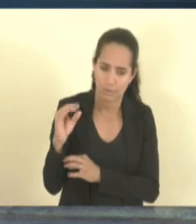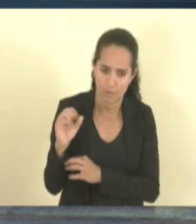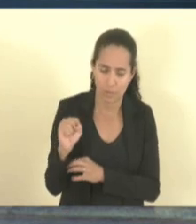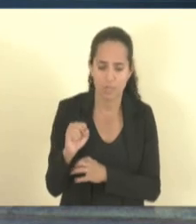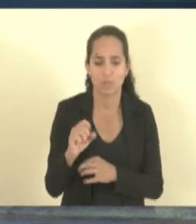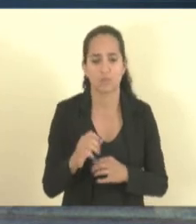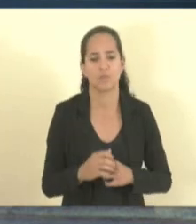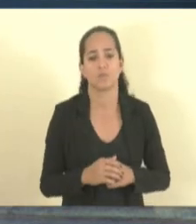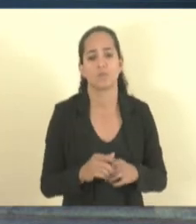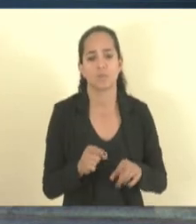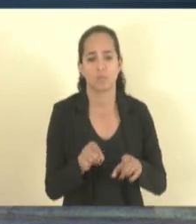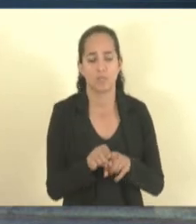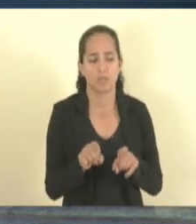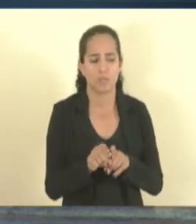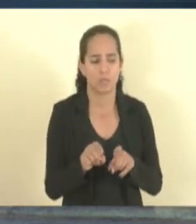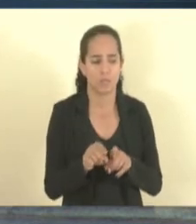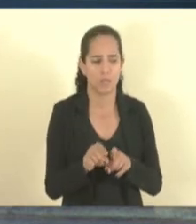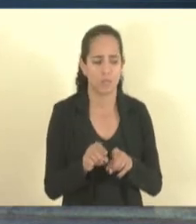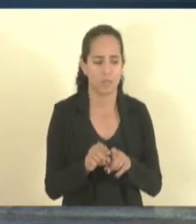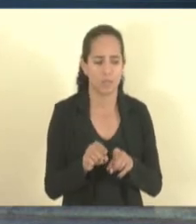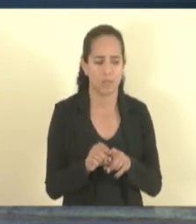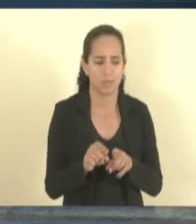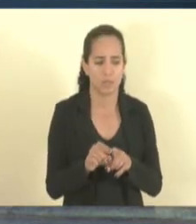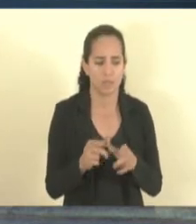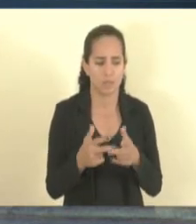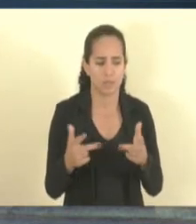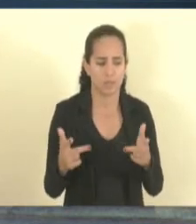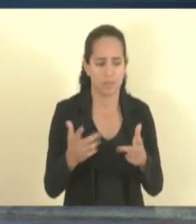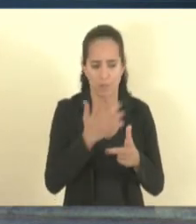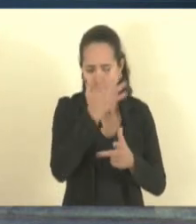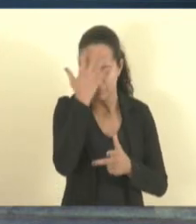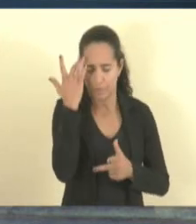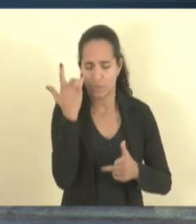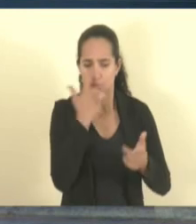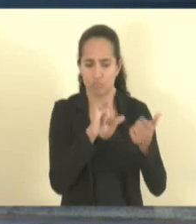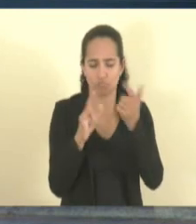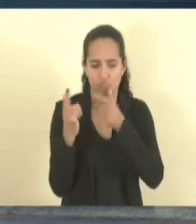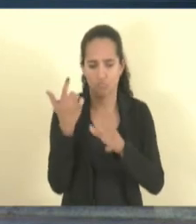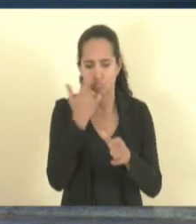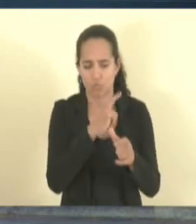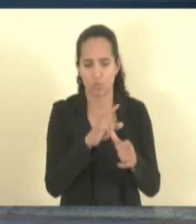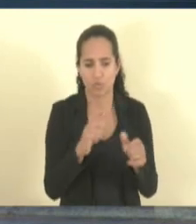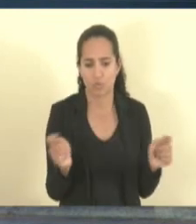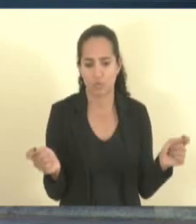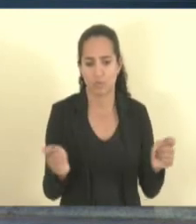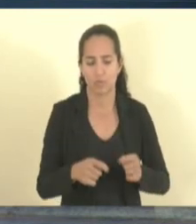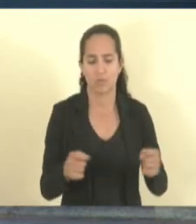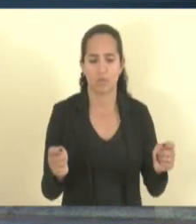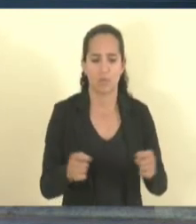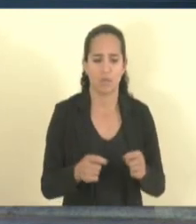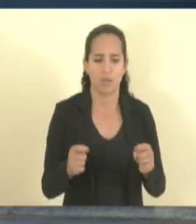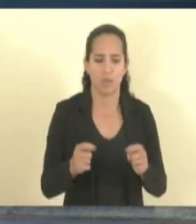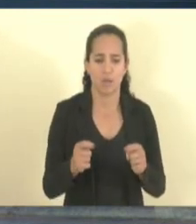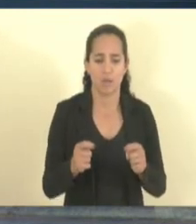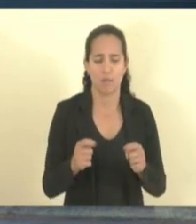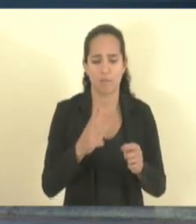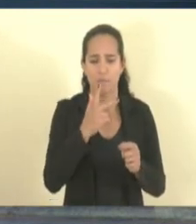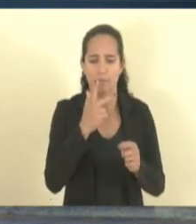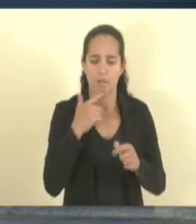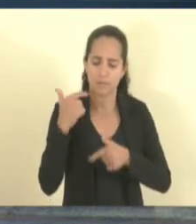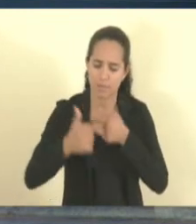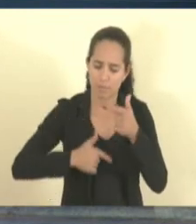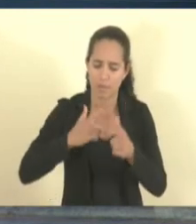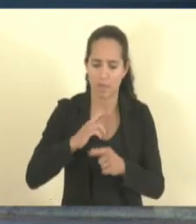operações, e a gente tem conseguido fazer um resultado bem mais